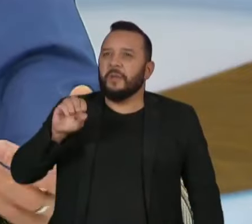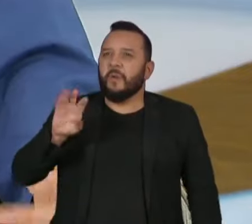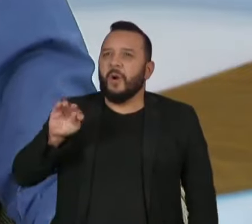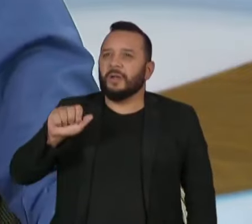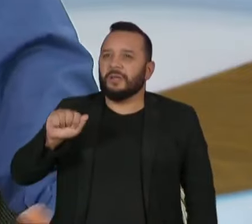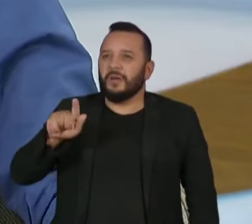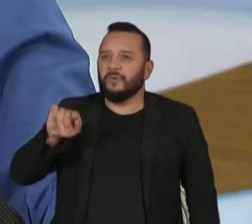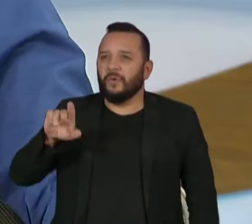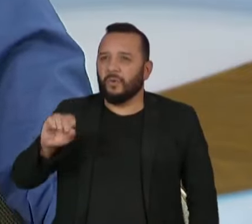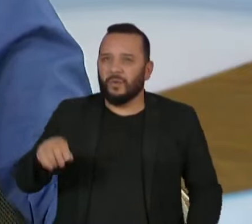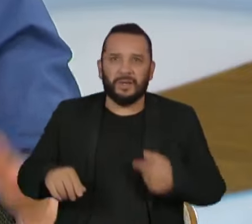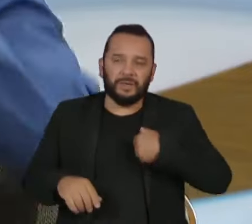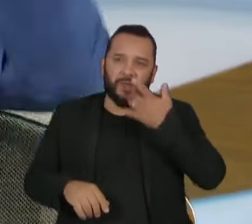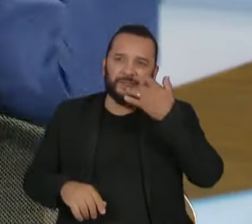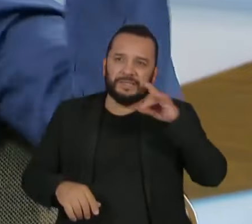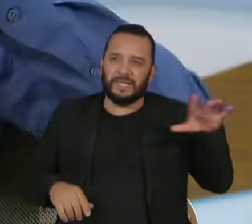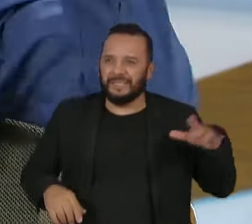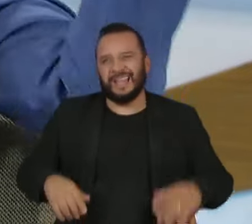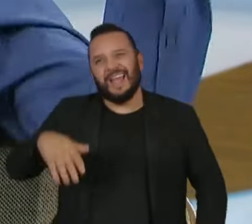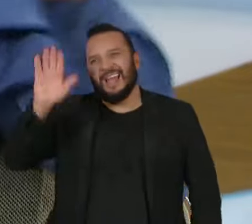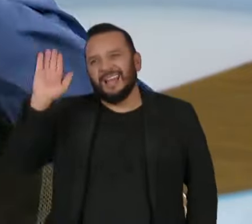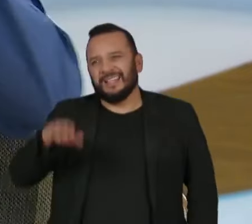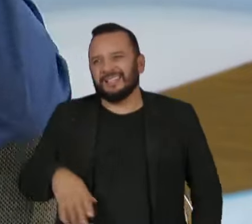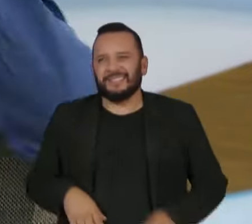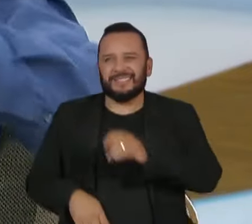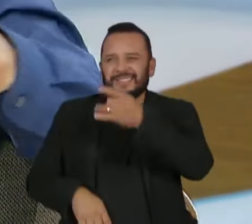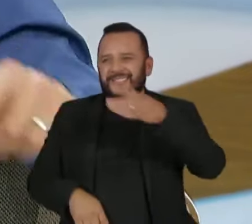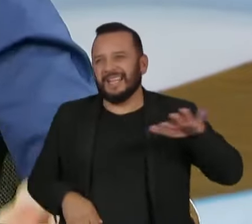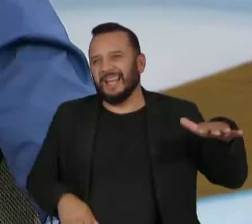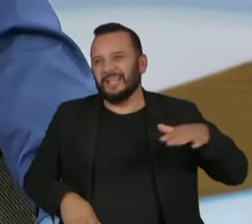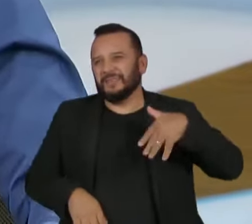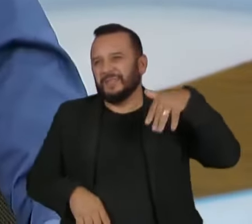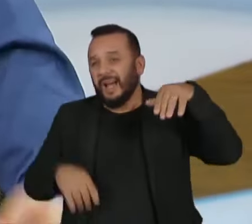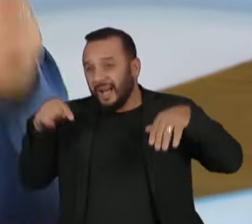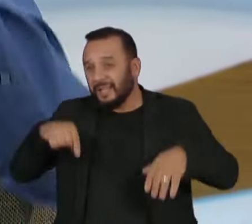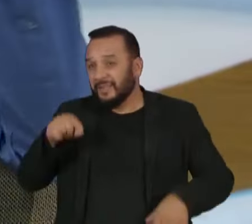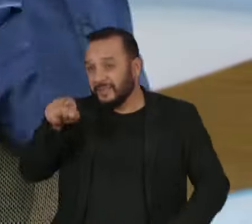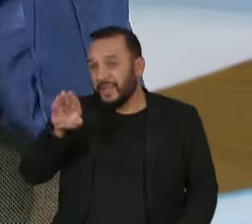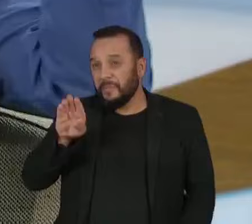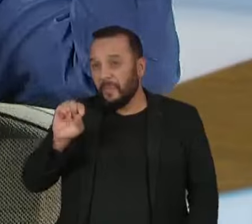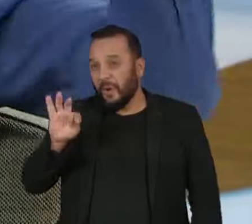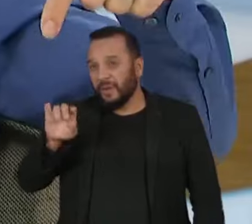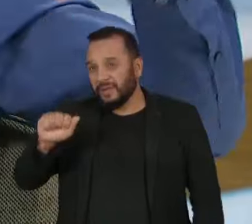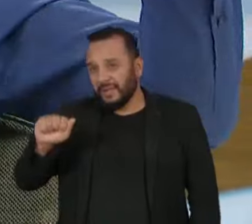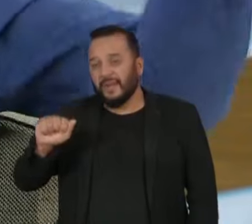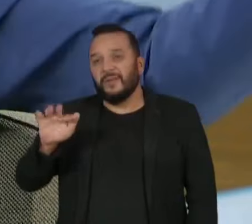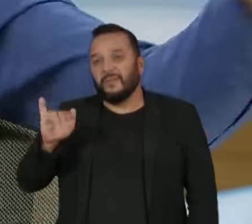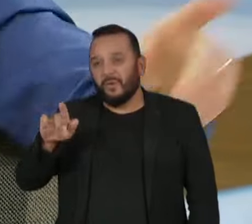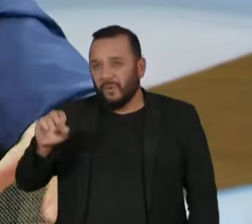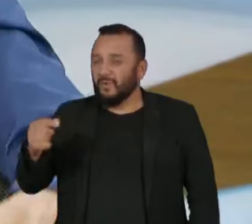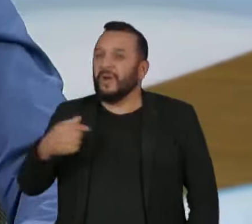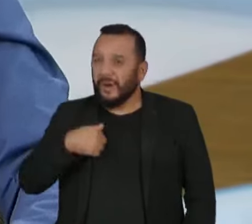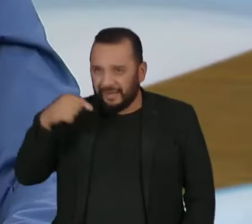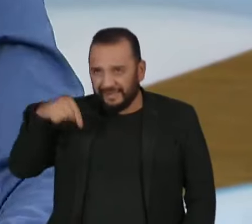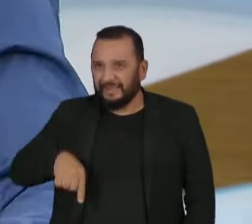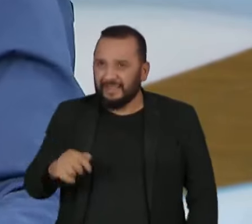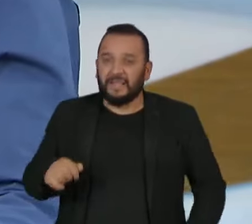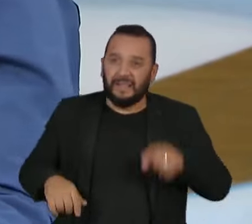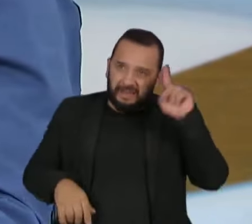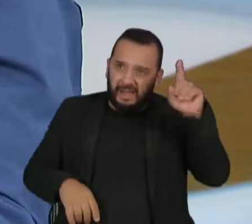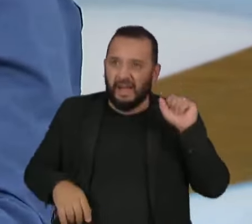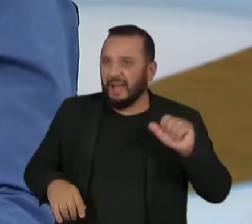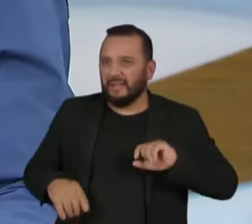Aí eu, não, mas eu sou santista. Não, esquece isso, aqui você é Botafogo. Eu falei, não, eu sou santista aqui e lá também.